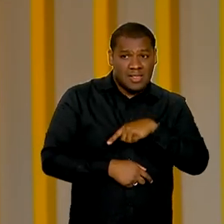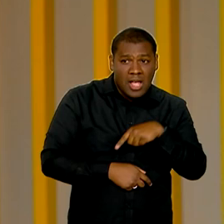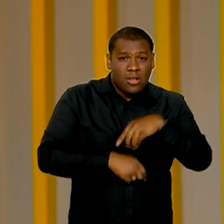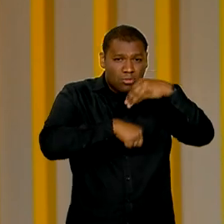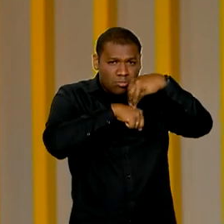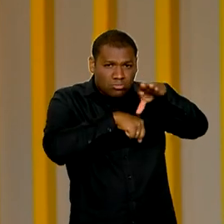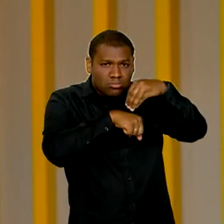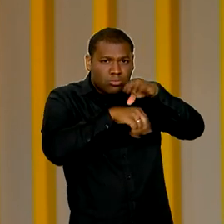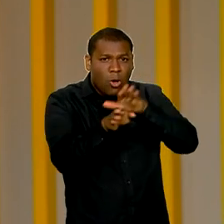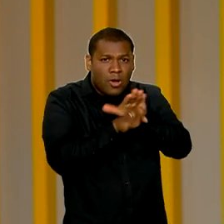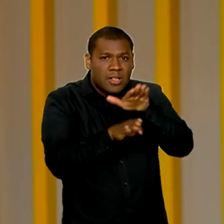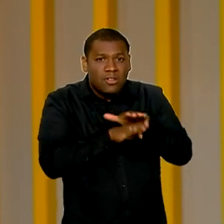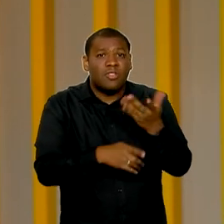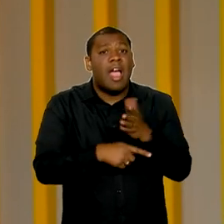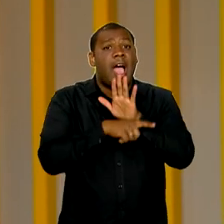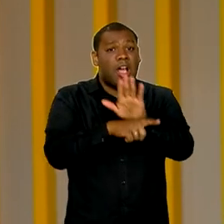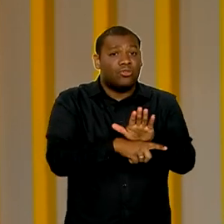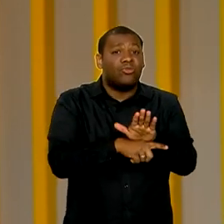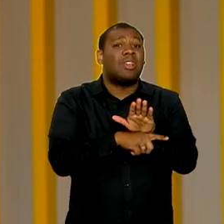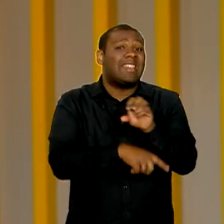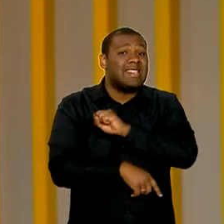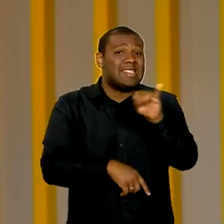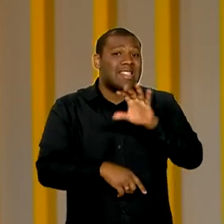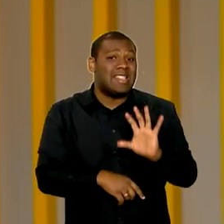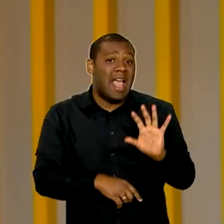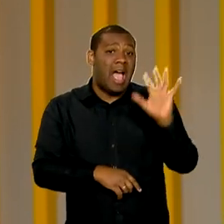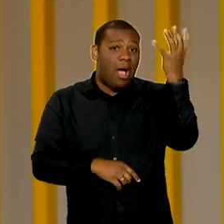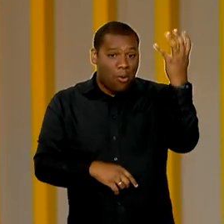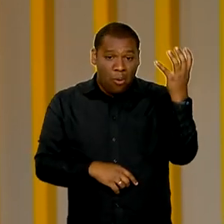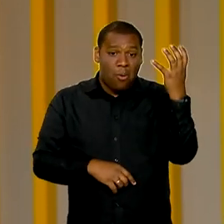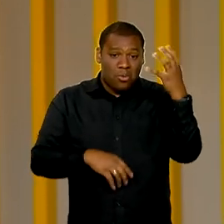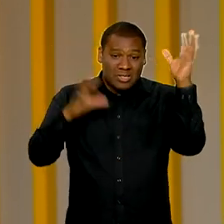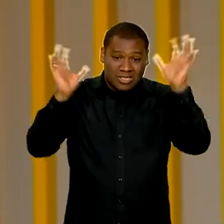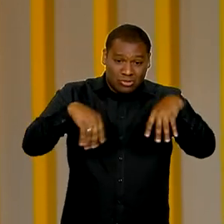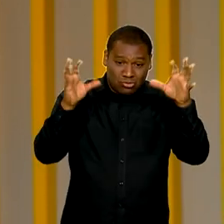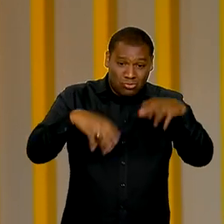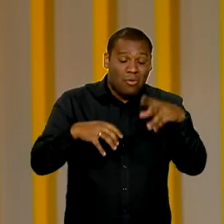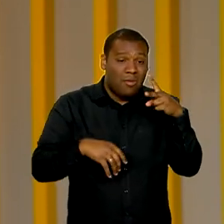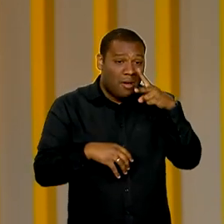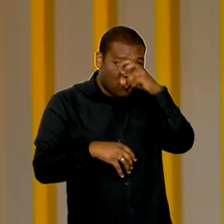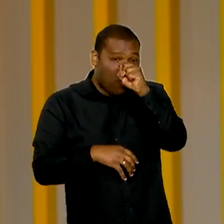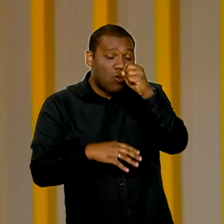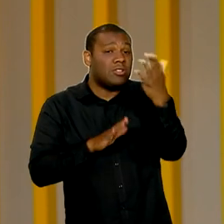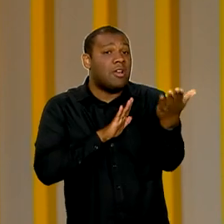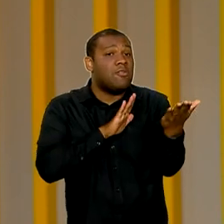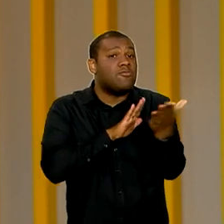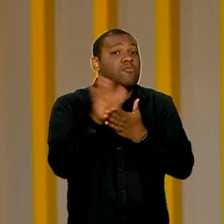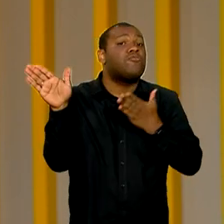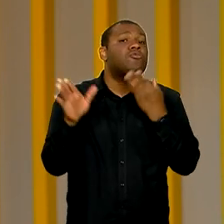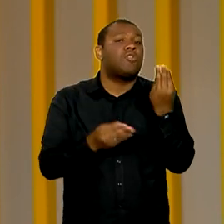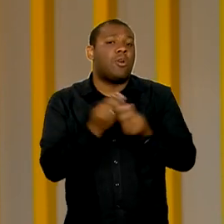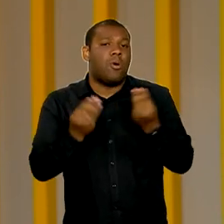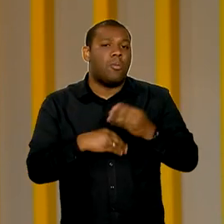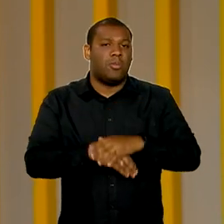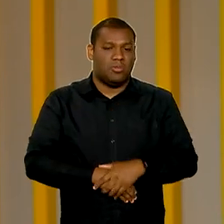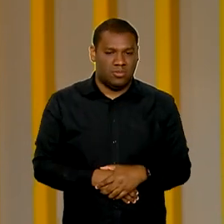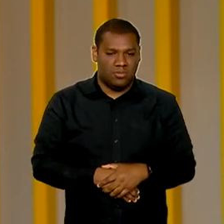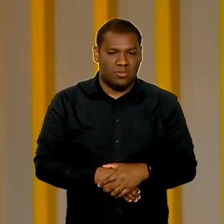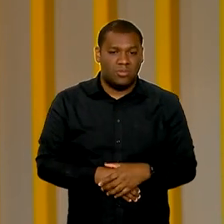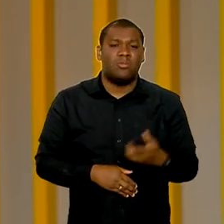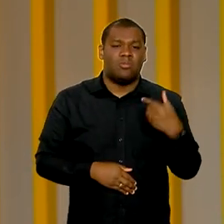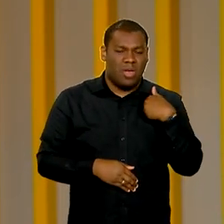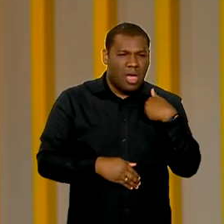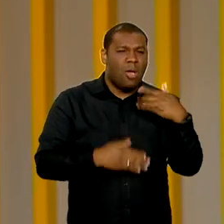que ajudam as pessoas a lidar com possíveis desastres naturais. Eu conversei mais cedo com o diretor do Centro Nacional de